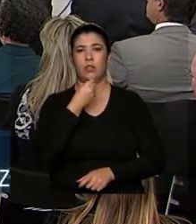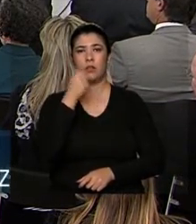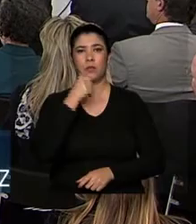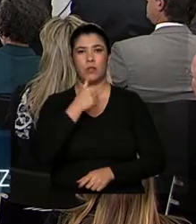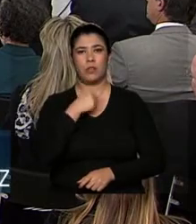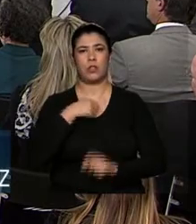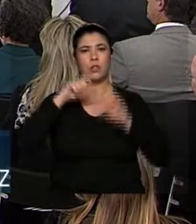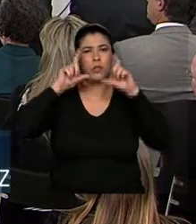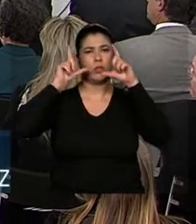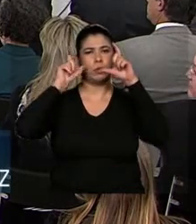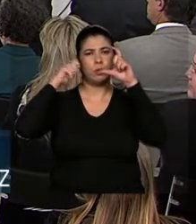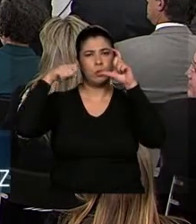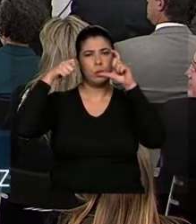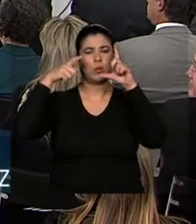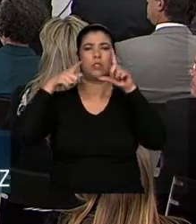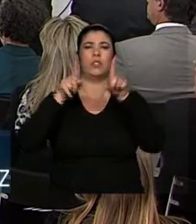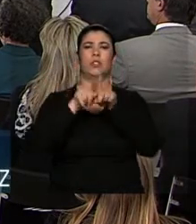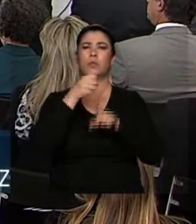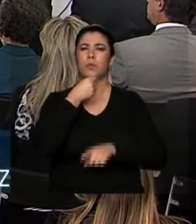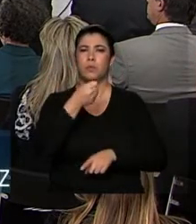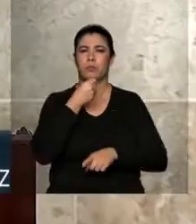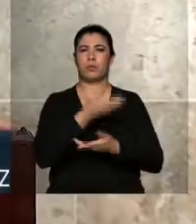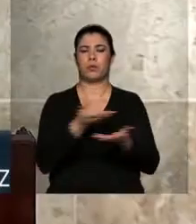fotógrafos e cinegrafistas.